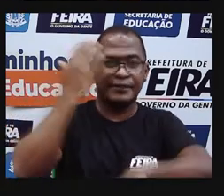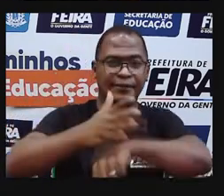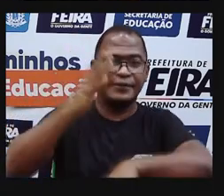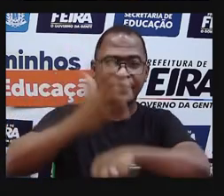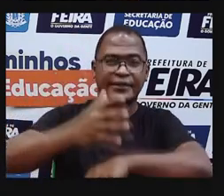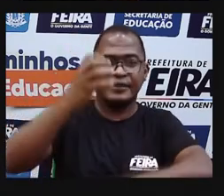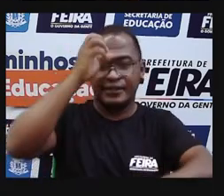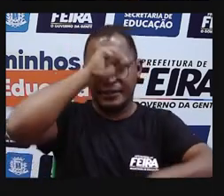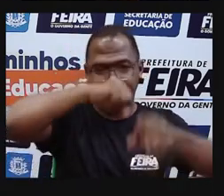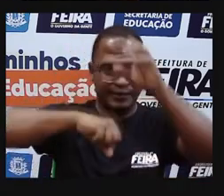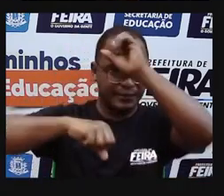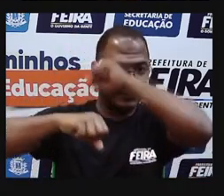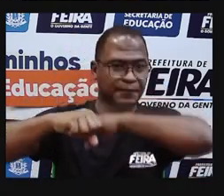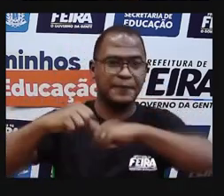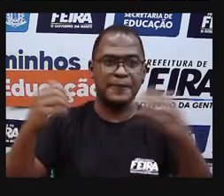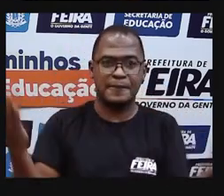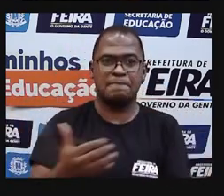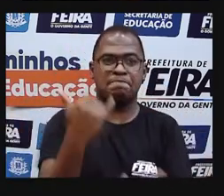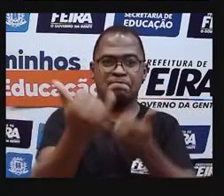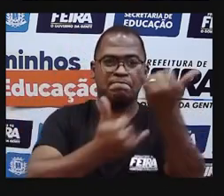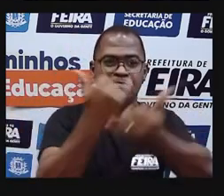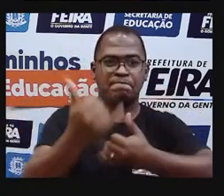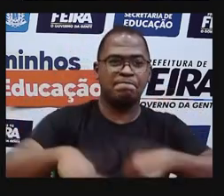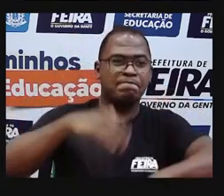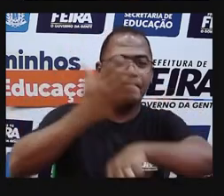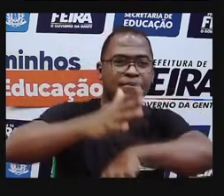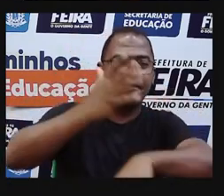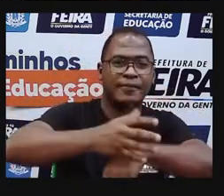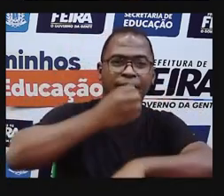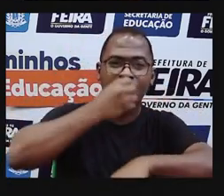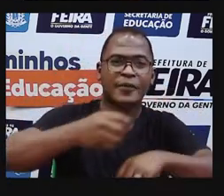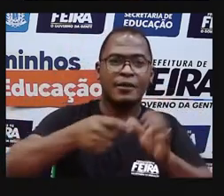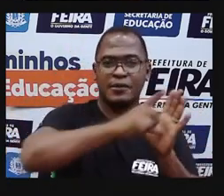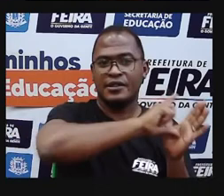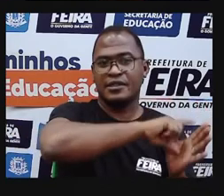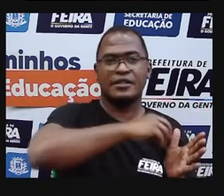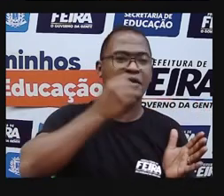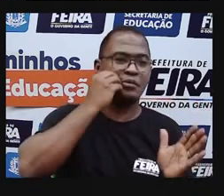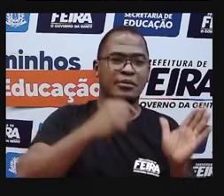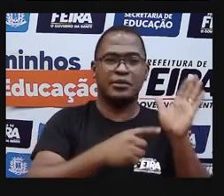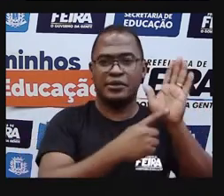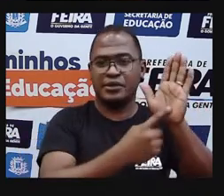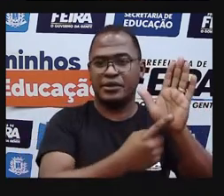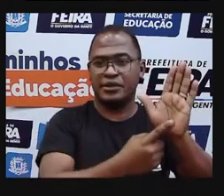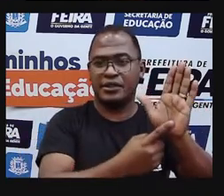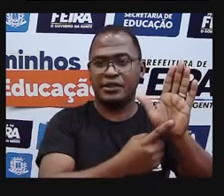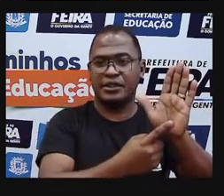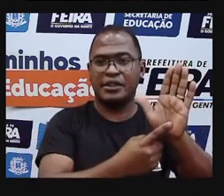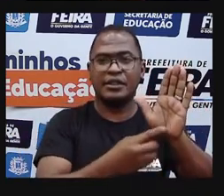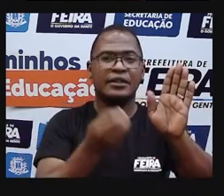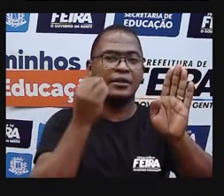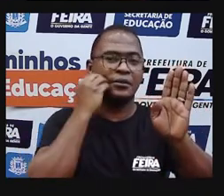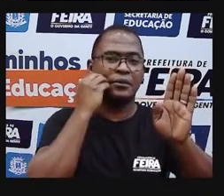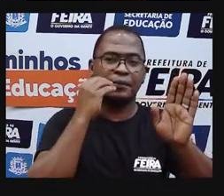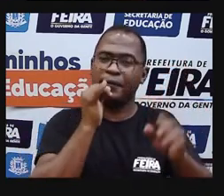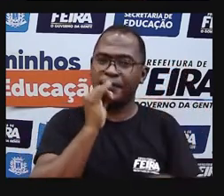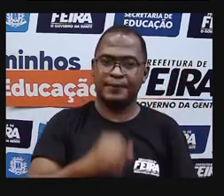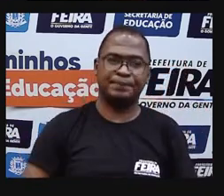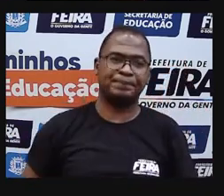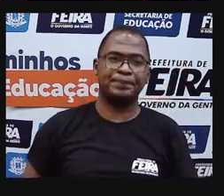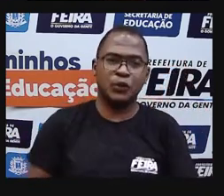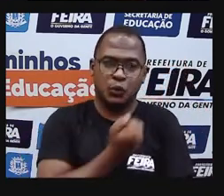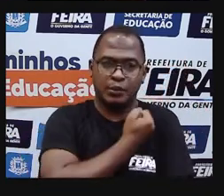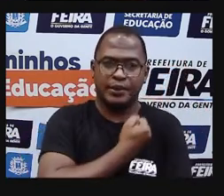Mas antes disso, gente, ó, eu quero mostrar pra vocês aqui esse número, trezentos e cinquenta e seis.